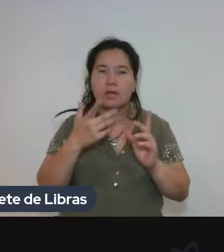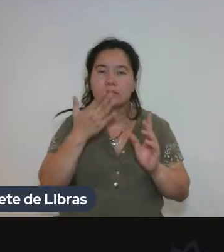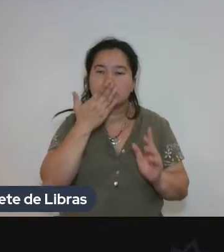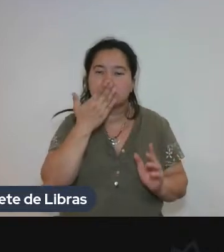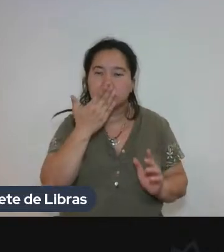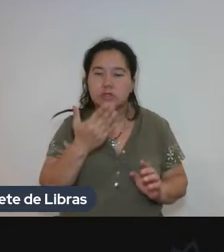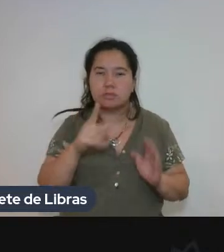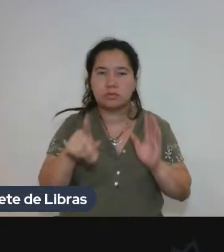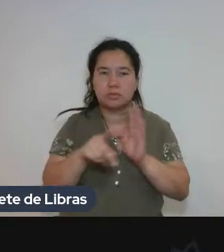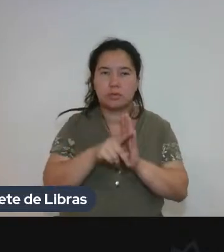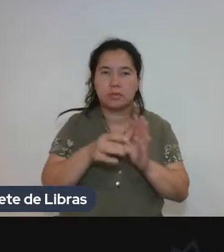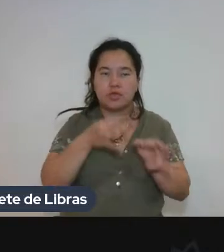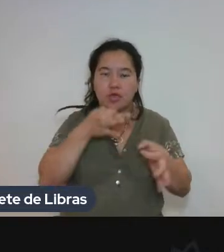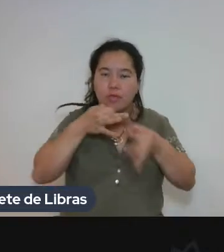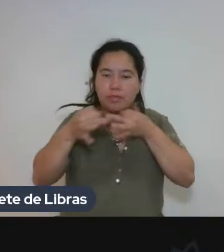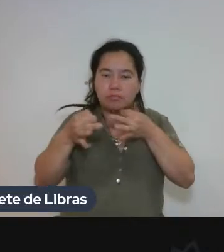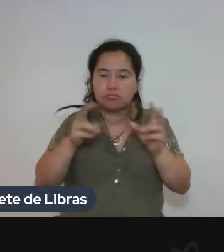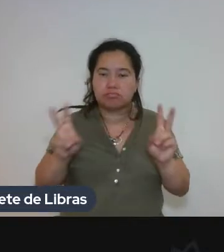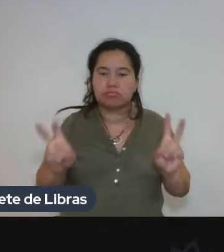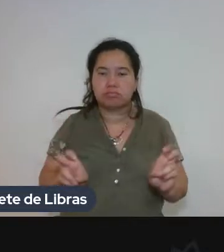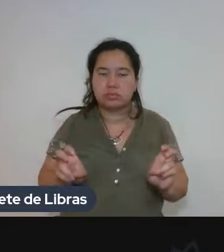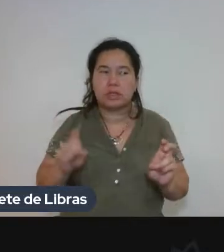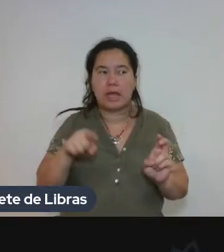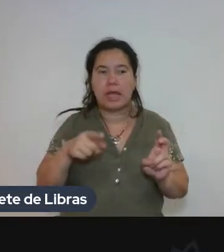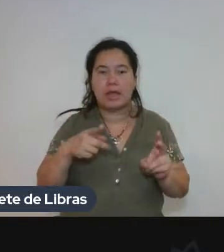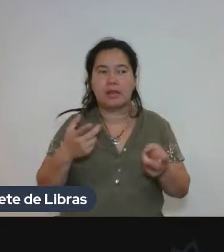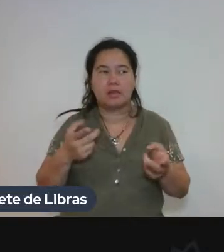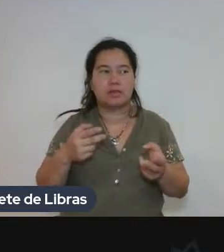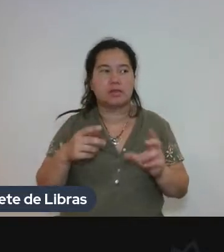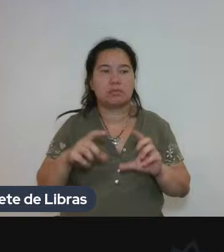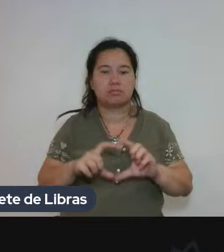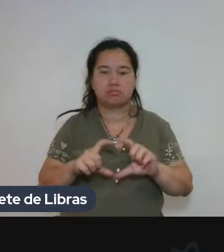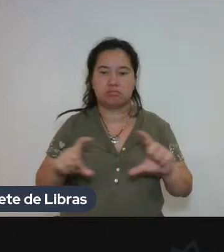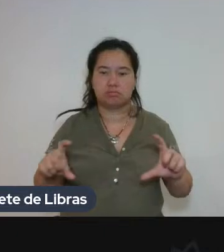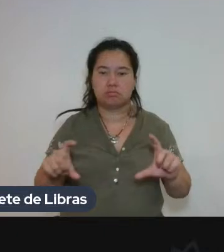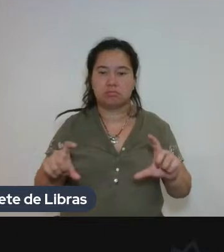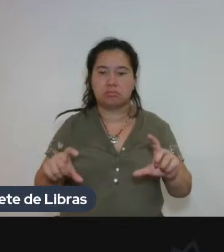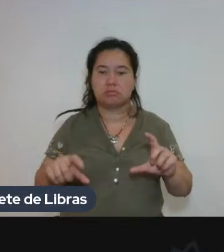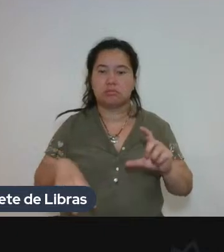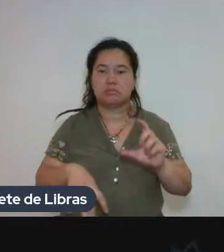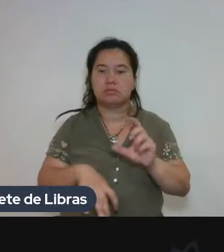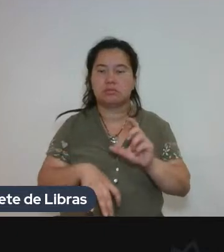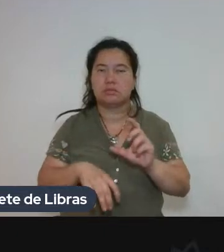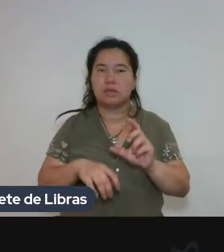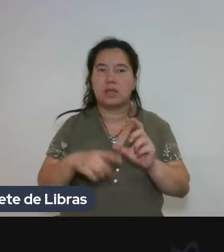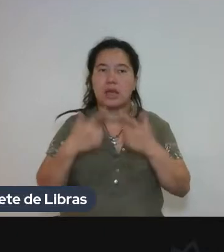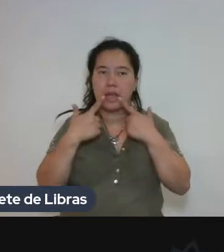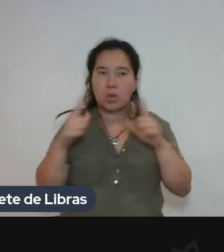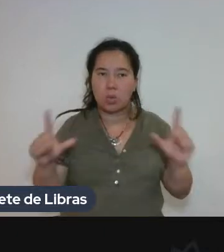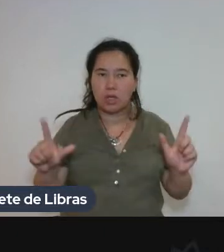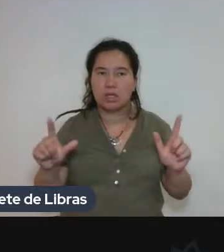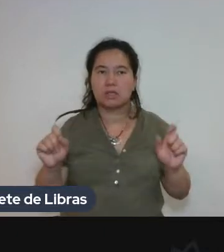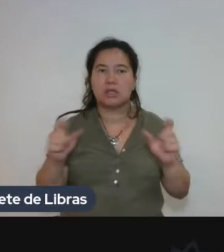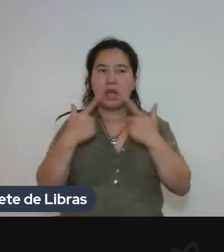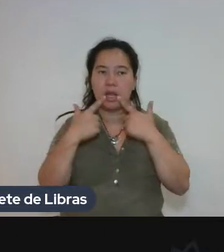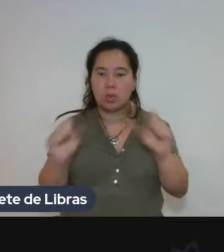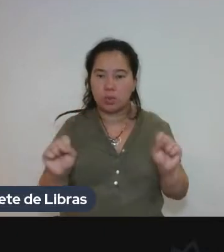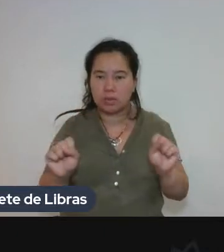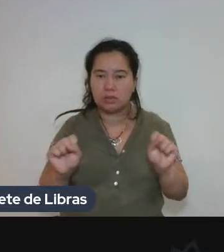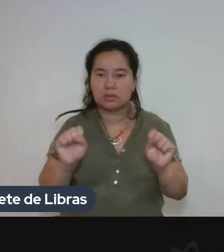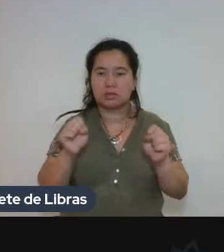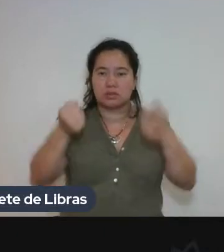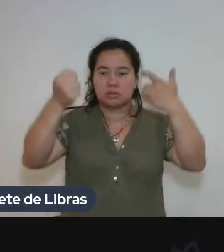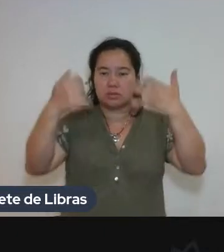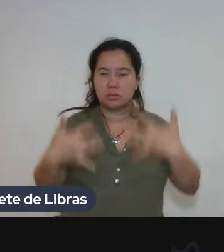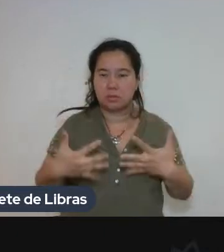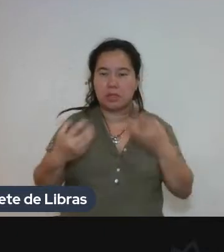meramente, mas nunca é meramente, linguísticas, que podem fazer uma explicação filológica do termo, o que